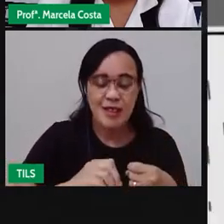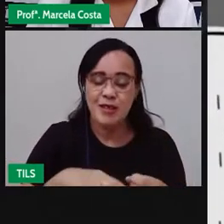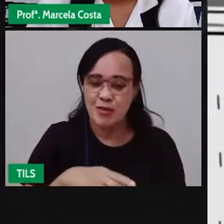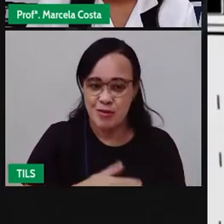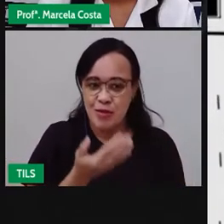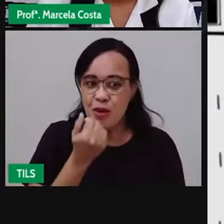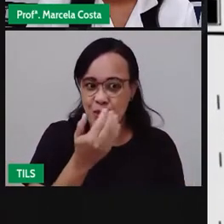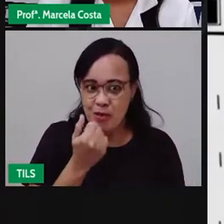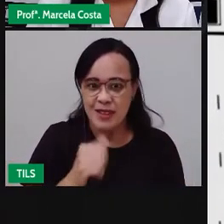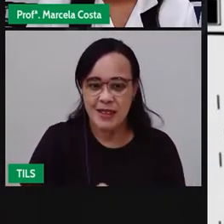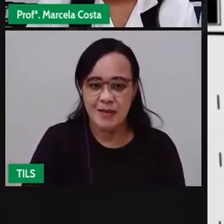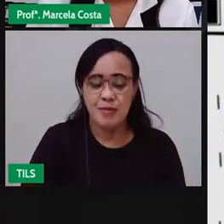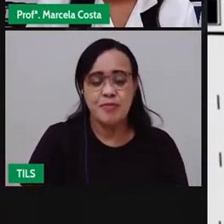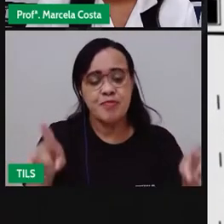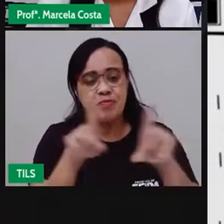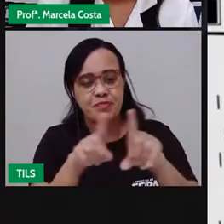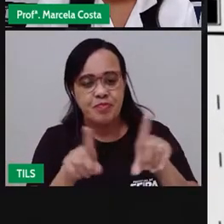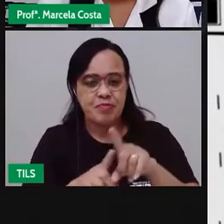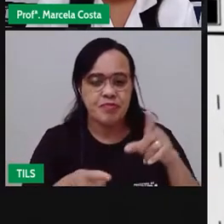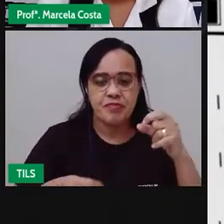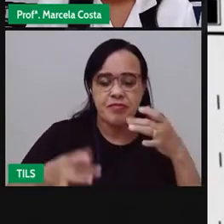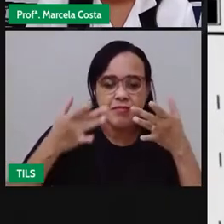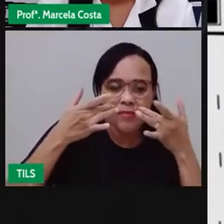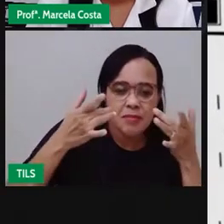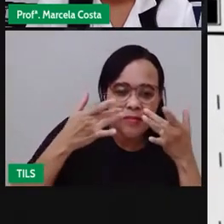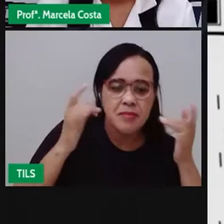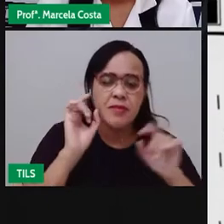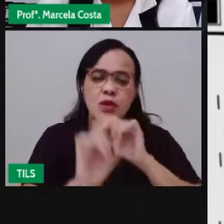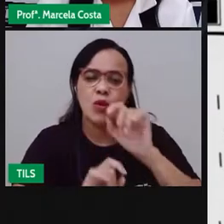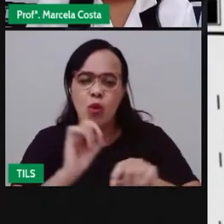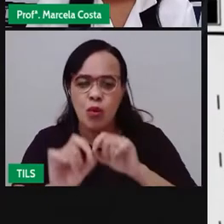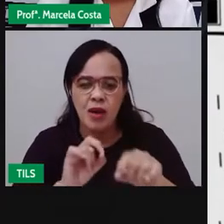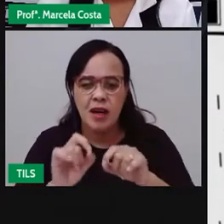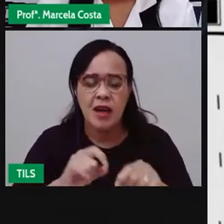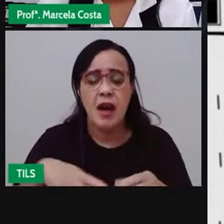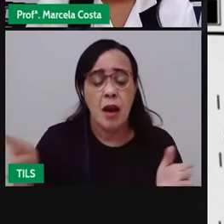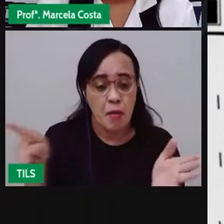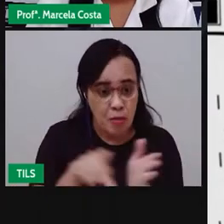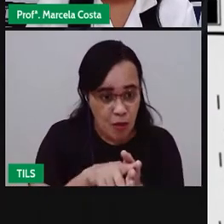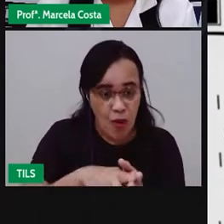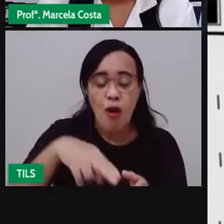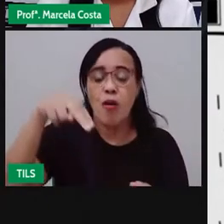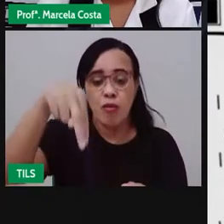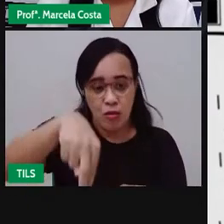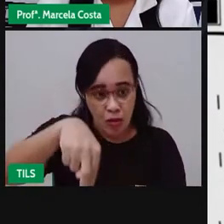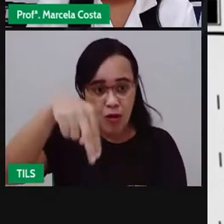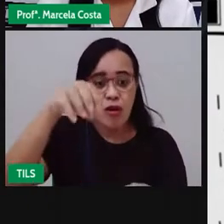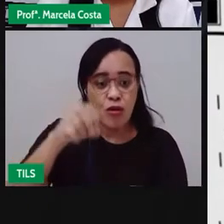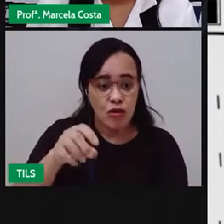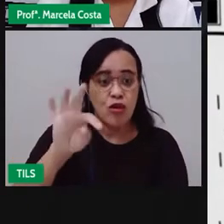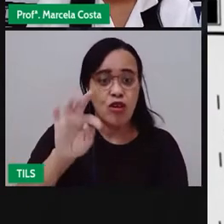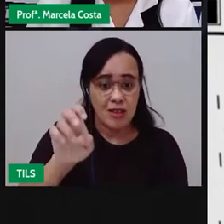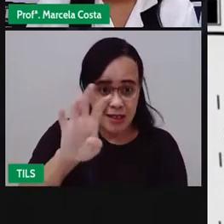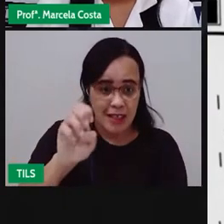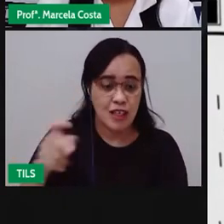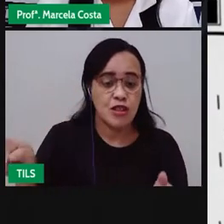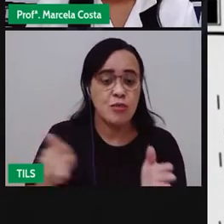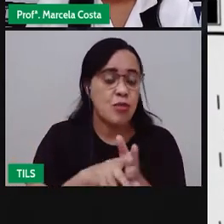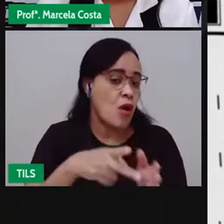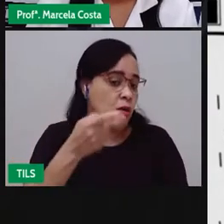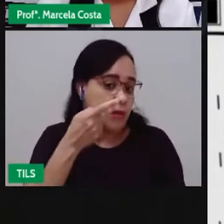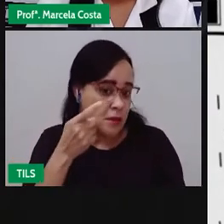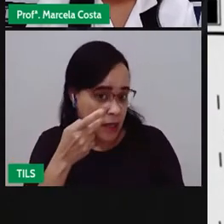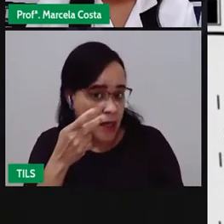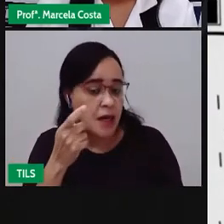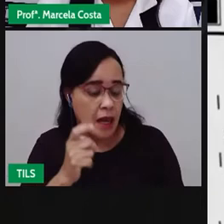O teatro de bonecos popular do Nordeste é uma forma de expressão tradicional no Ceará e também em outros estados da